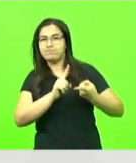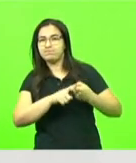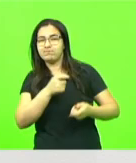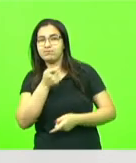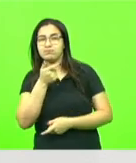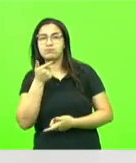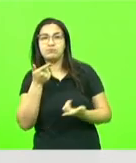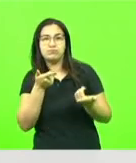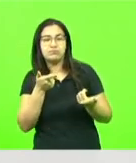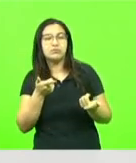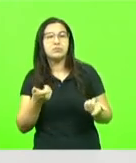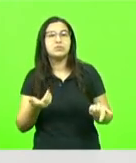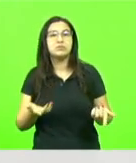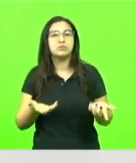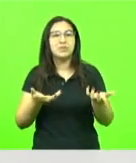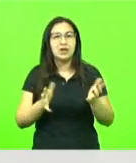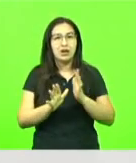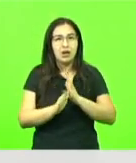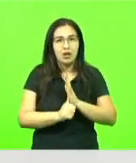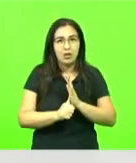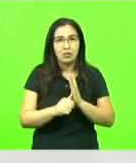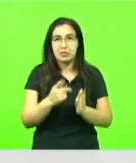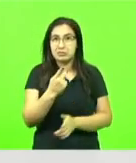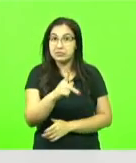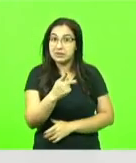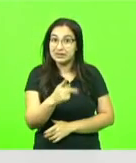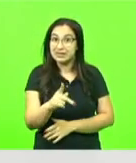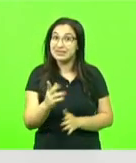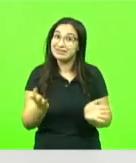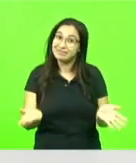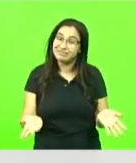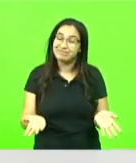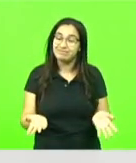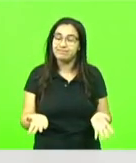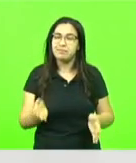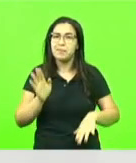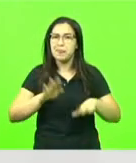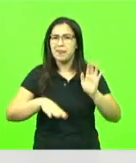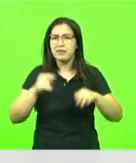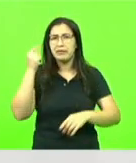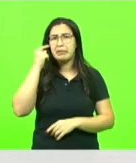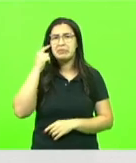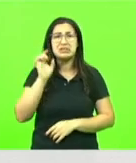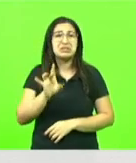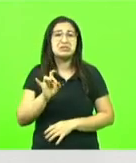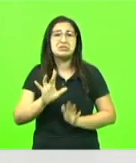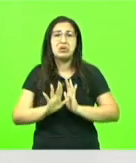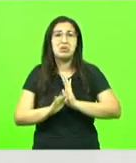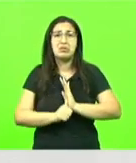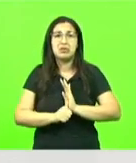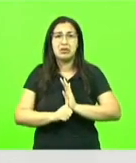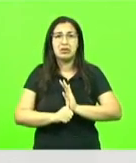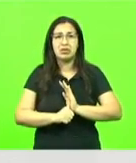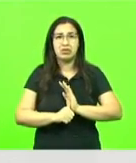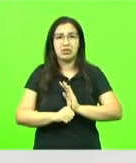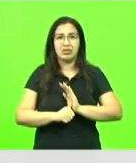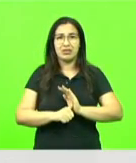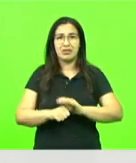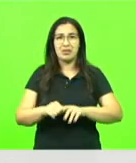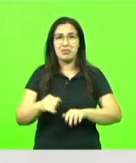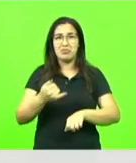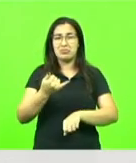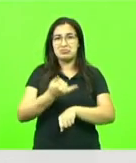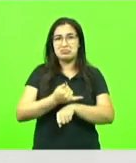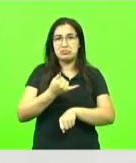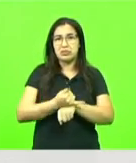qualquer forma para poder subtrair a coisa móvel dele. Então, muitas vezes a gente pensa que só um ladrão de alumínio. Não é. Se